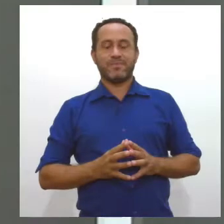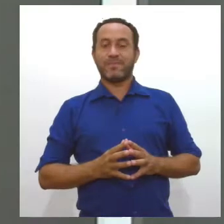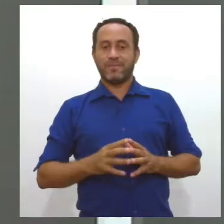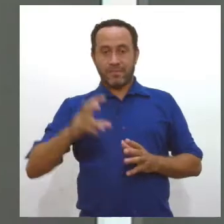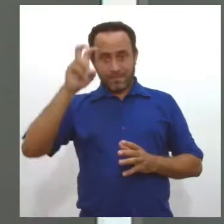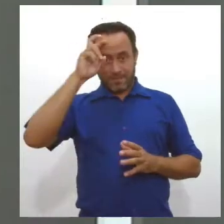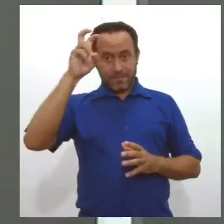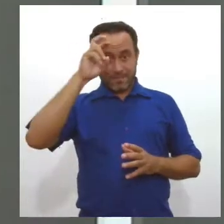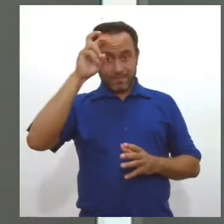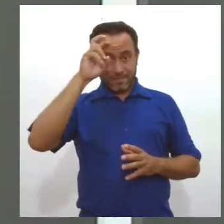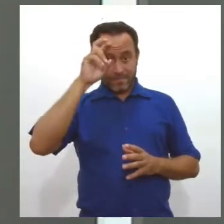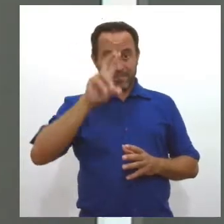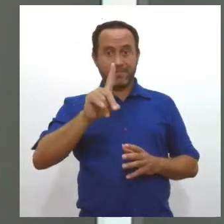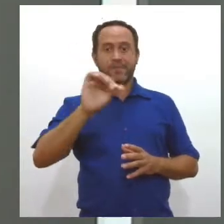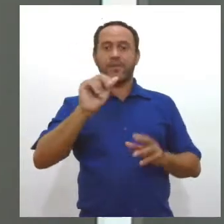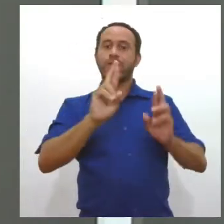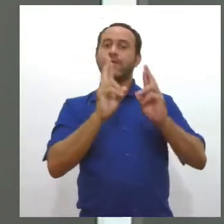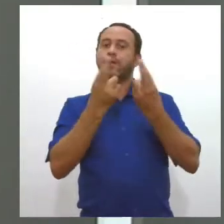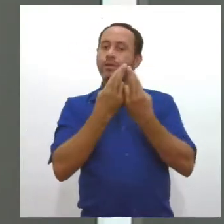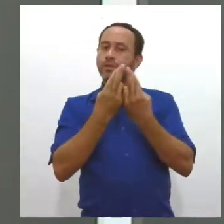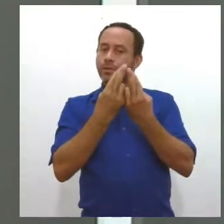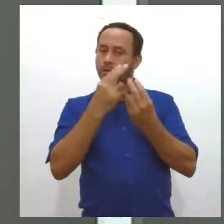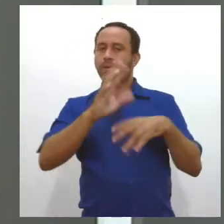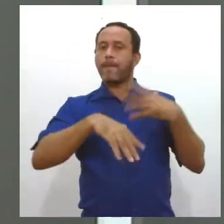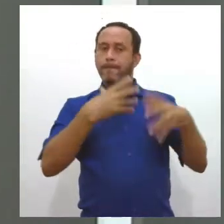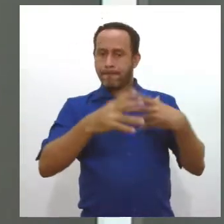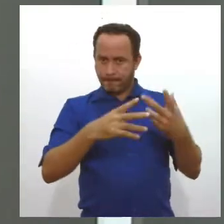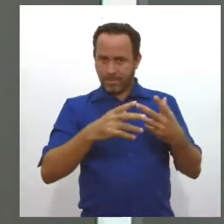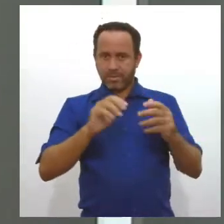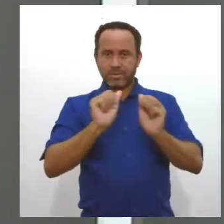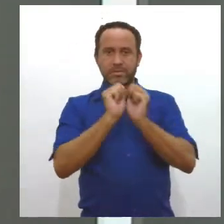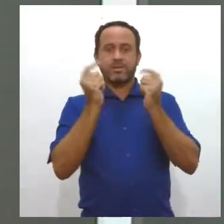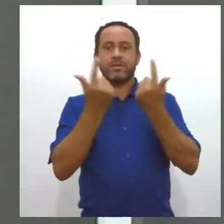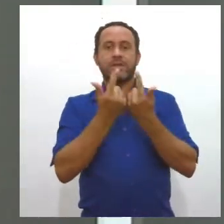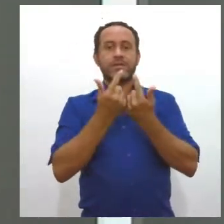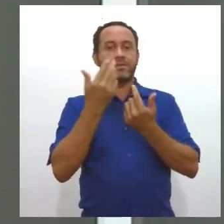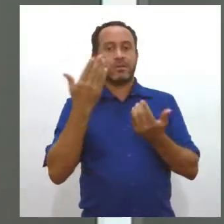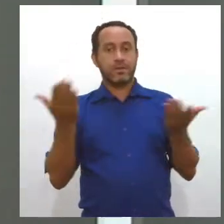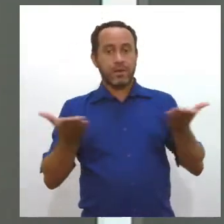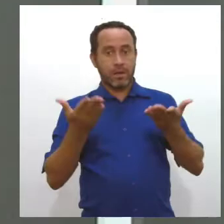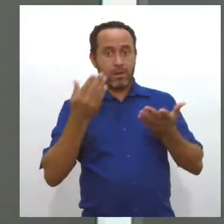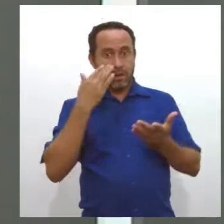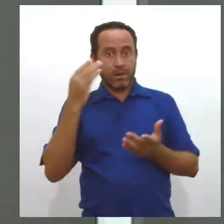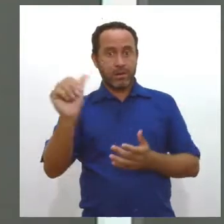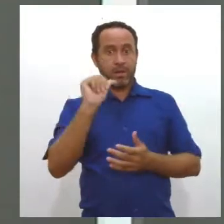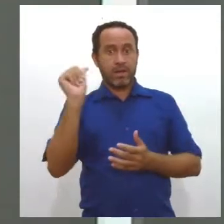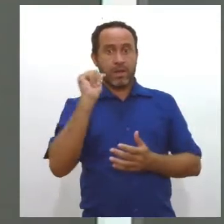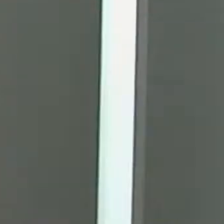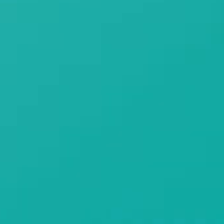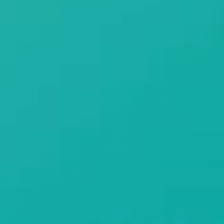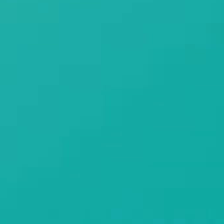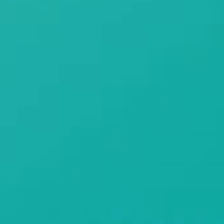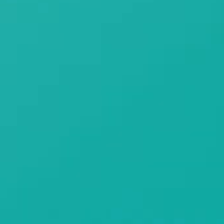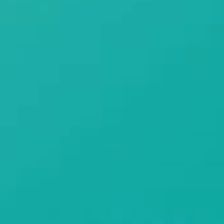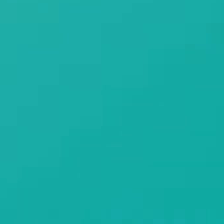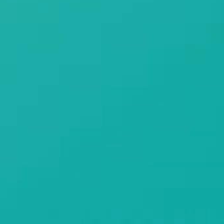Quinta-feira é dia de sessão mista na Lese. Os destaques a gente fica sabendo agora com a Agência de Notícias, a Lese.